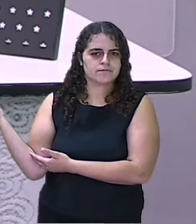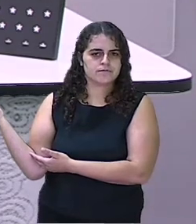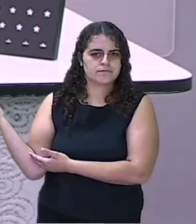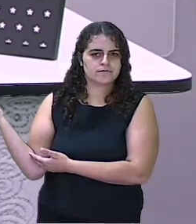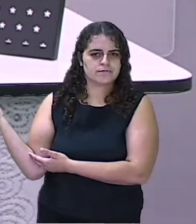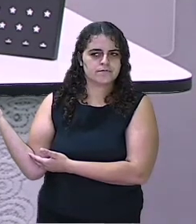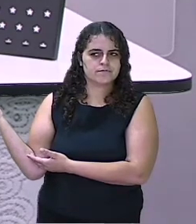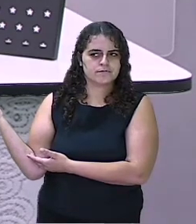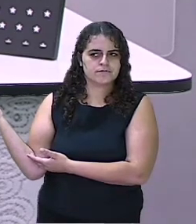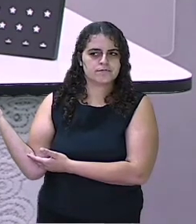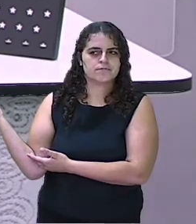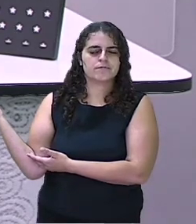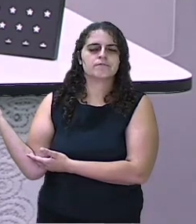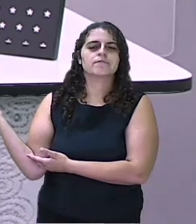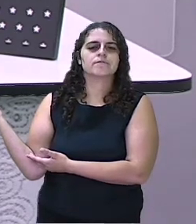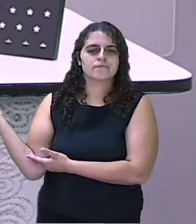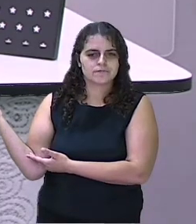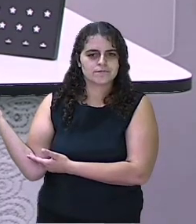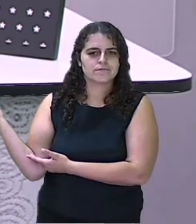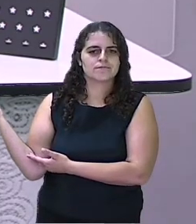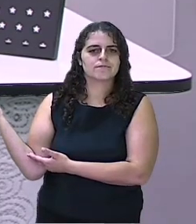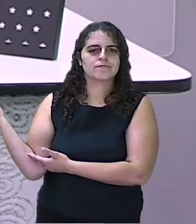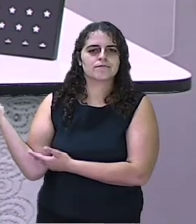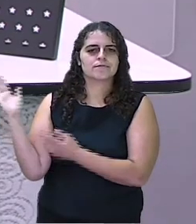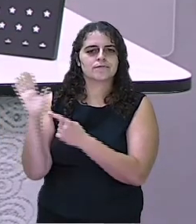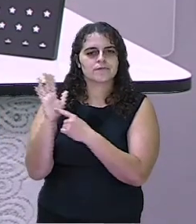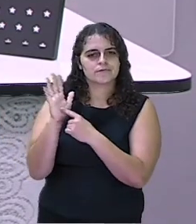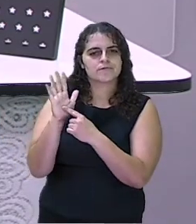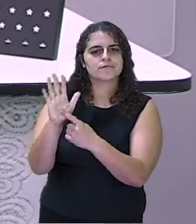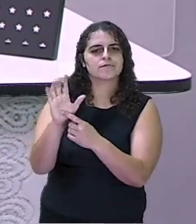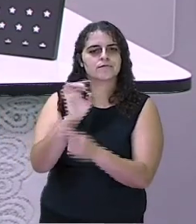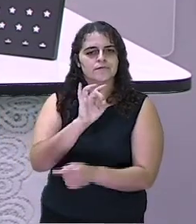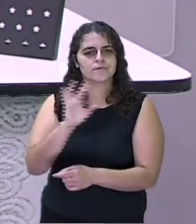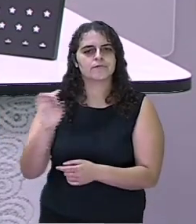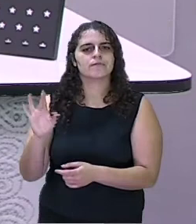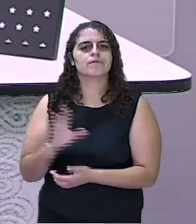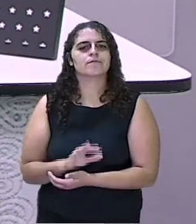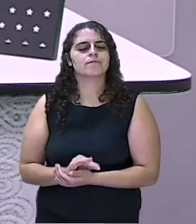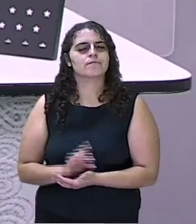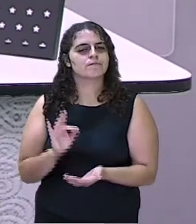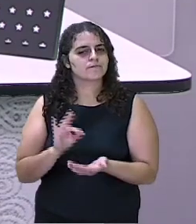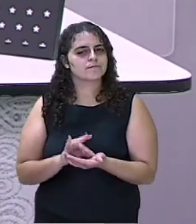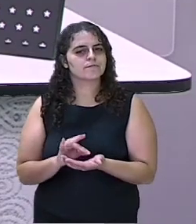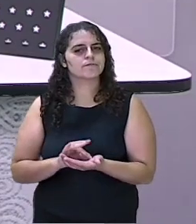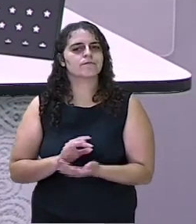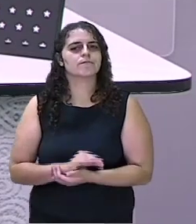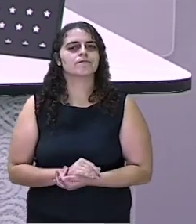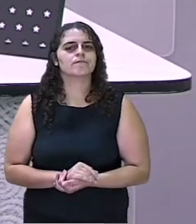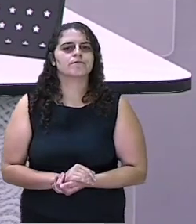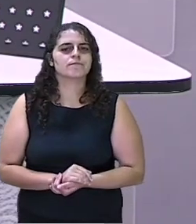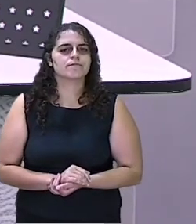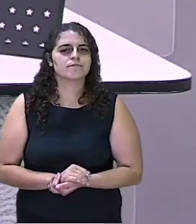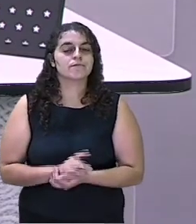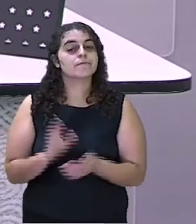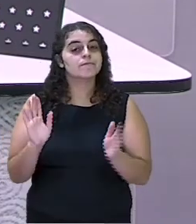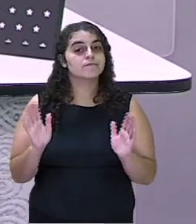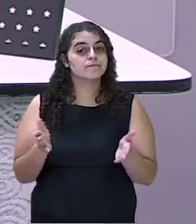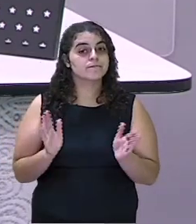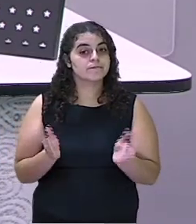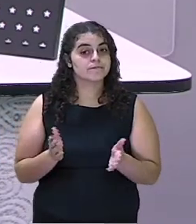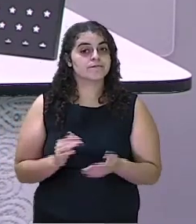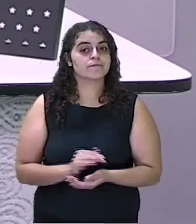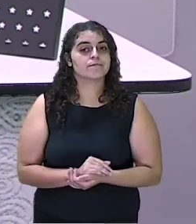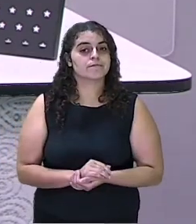E ensinar a brincadeira, também mostrou os materiais necessários. Não é mesmo? Vamos agora